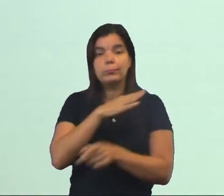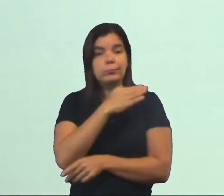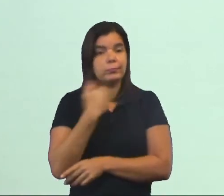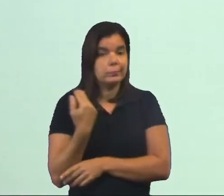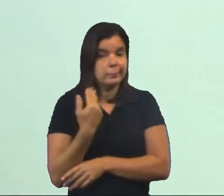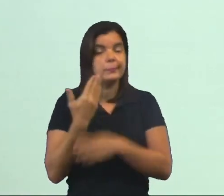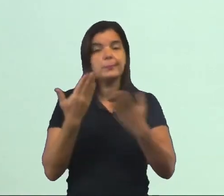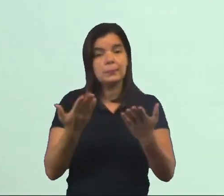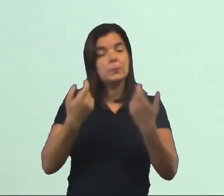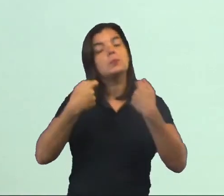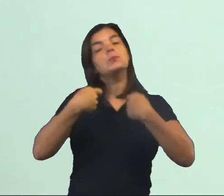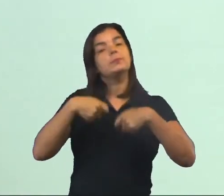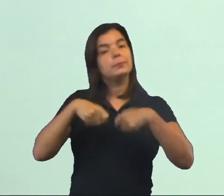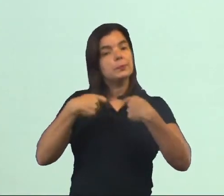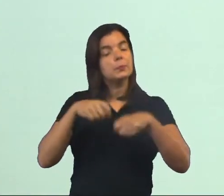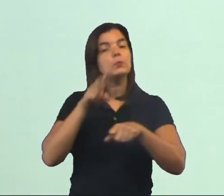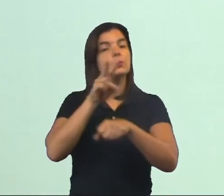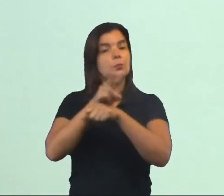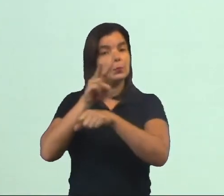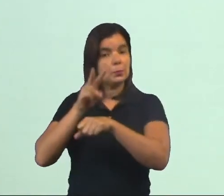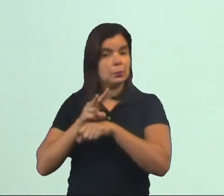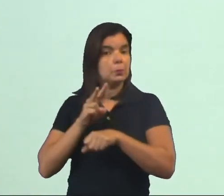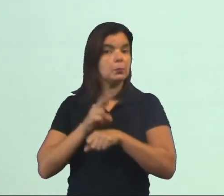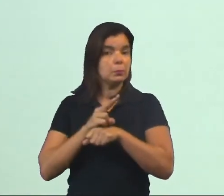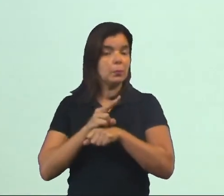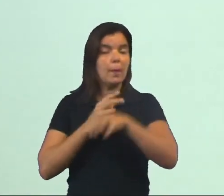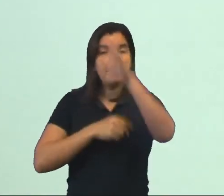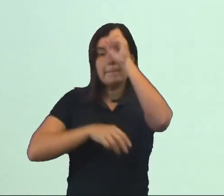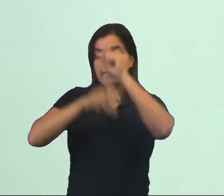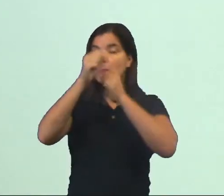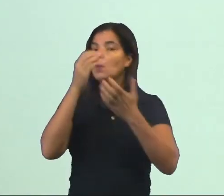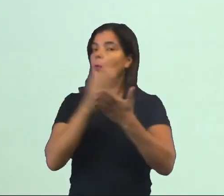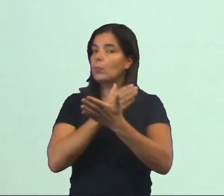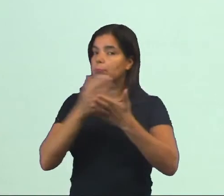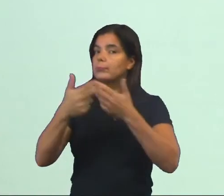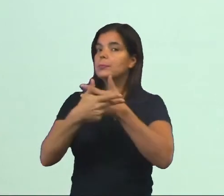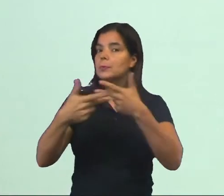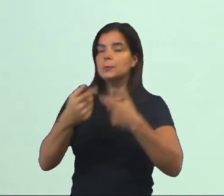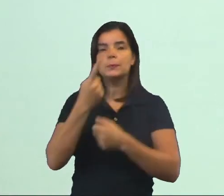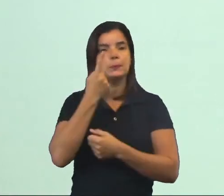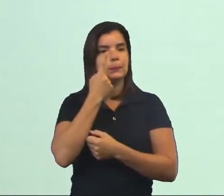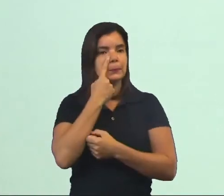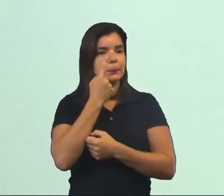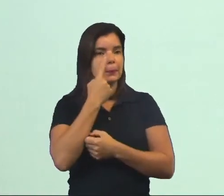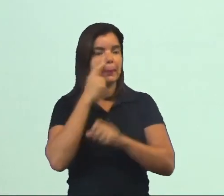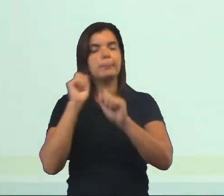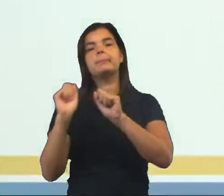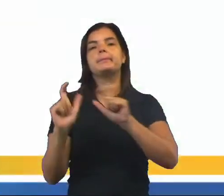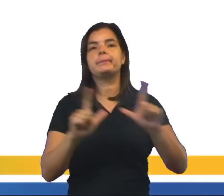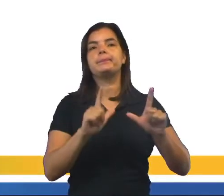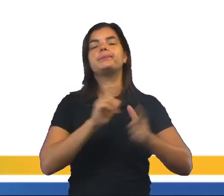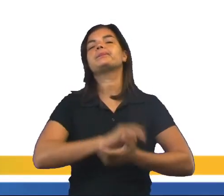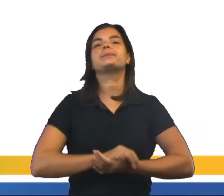Então, nós precisamos cuidar. E para isso, nós vamos aprender alguns cuidados. Acompanha comigo aí na telinha.